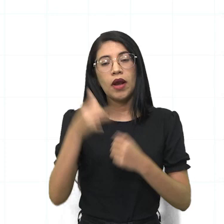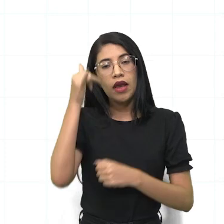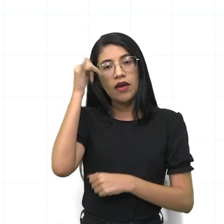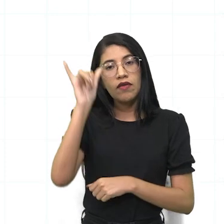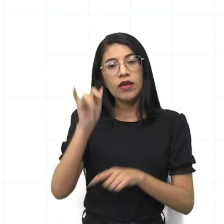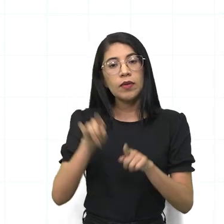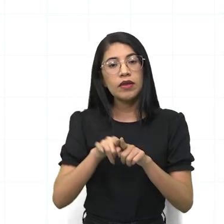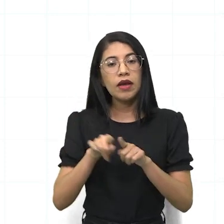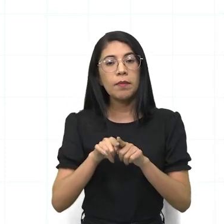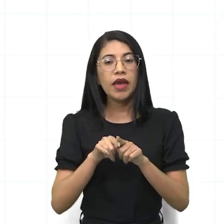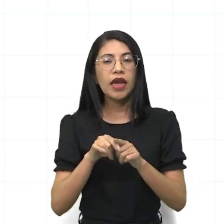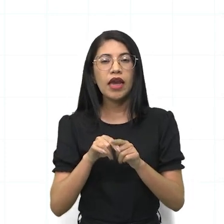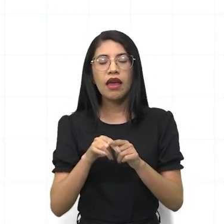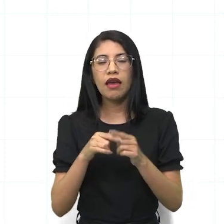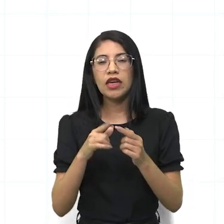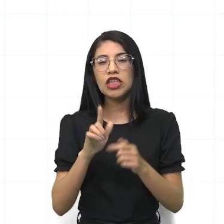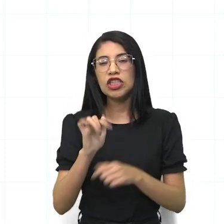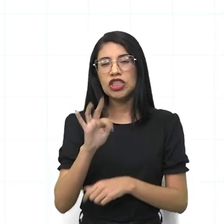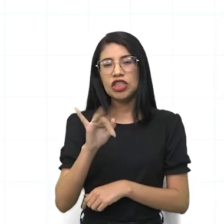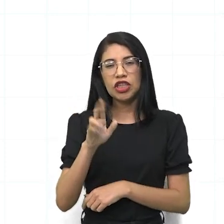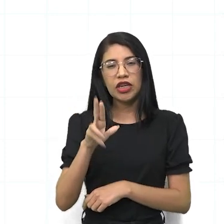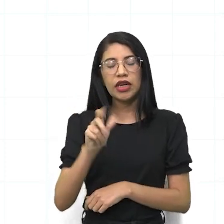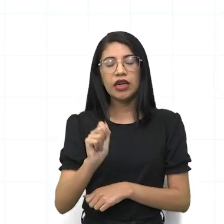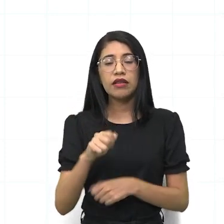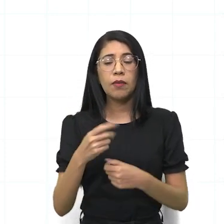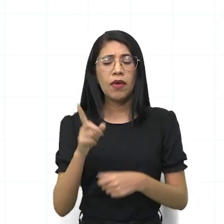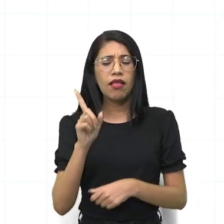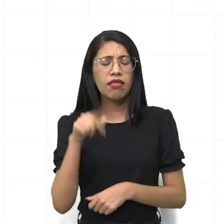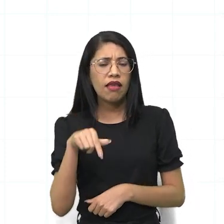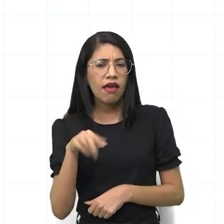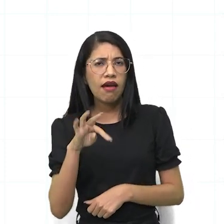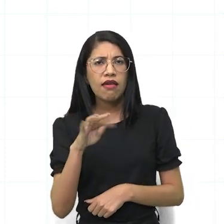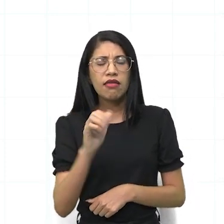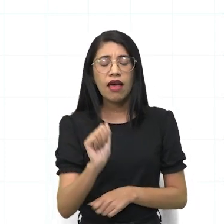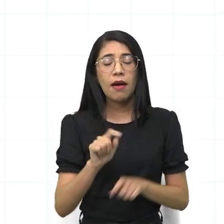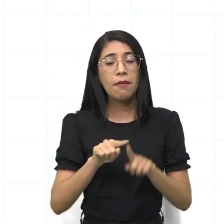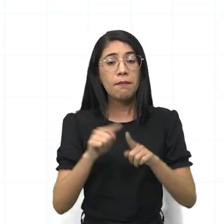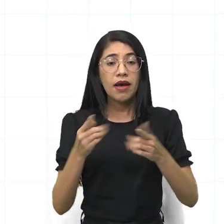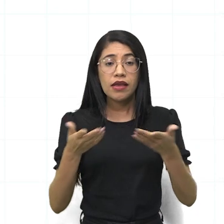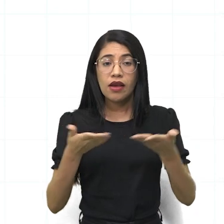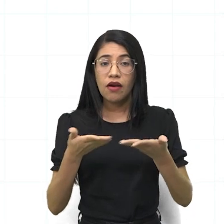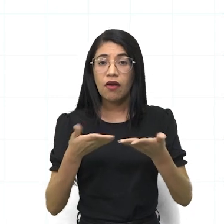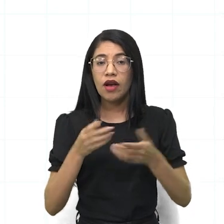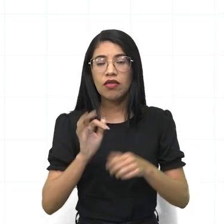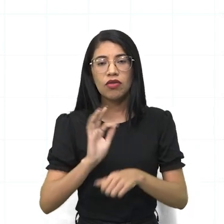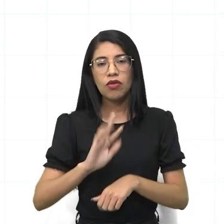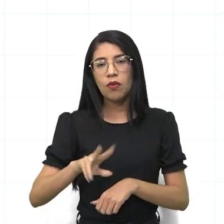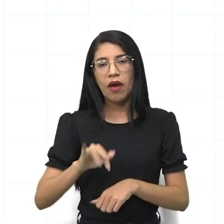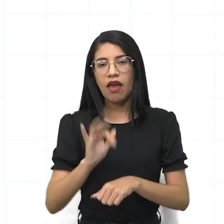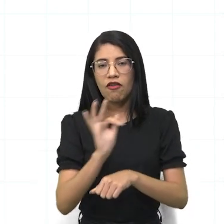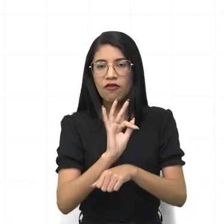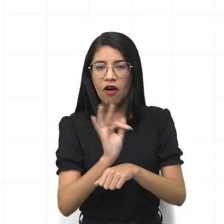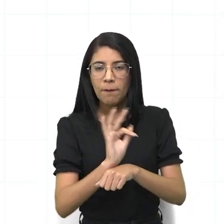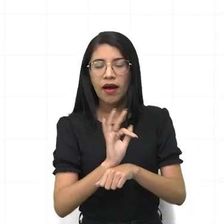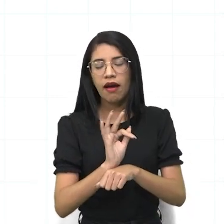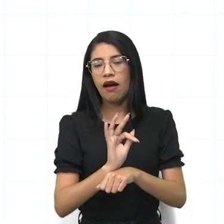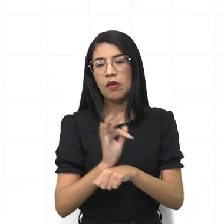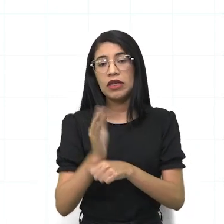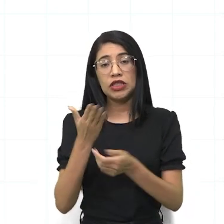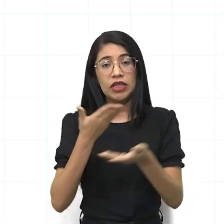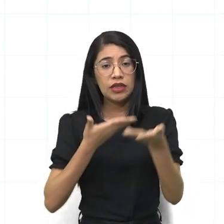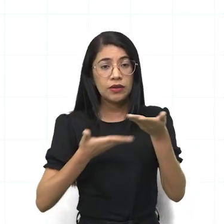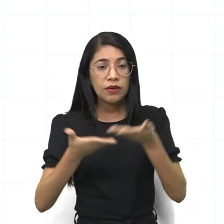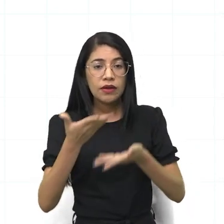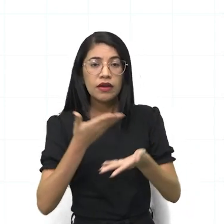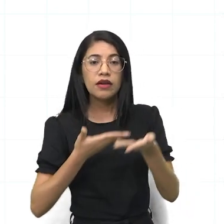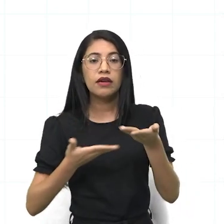fala, aí vocês podem perguntar, ah, professor, mas e aí o senhor fala, né, o senhor fala, tá, só que nós estamos aqui num momento não tão formal, num momento de aula, num momento de troca